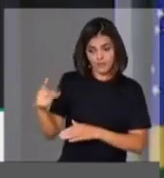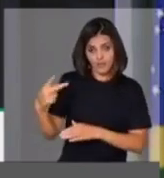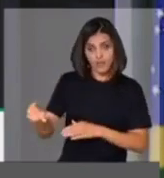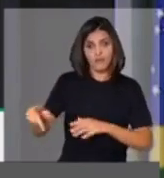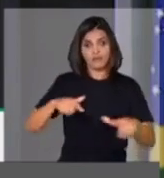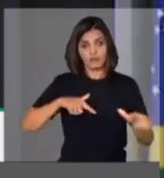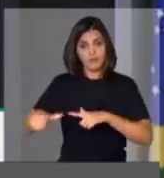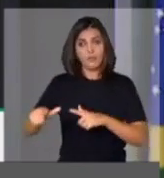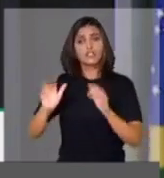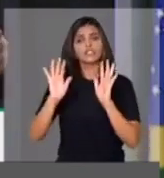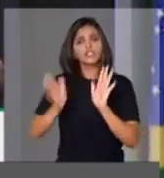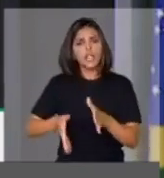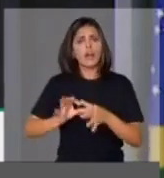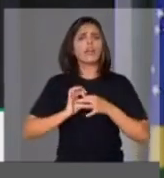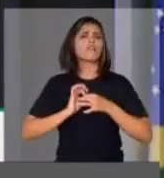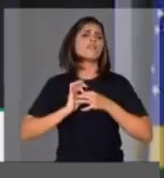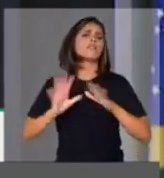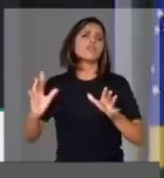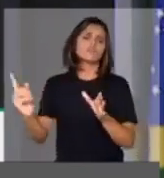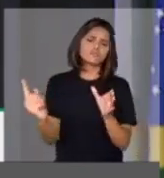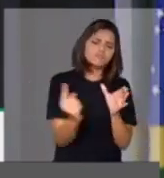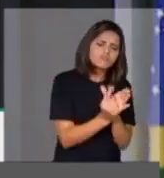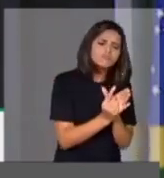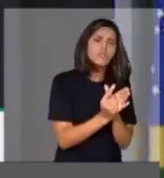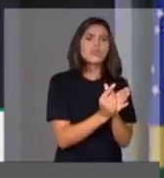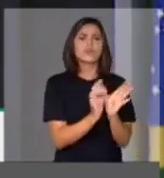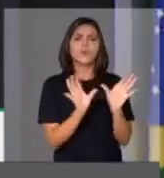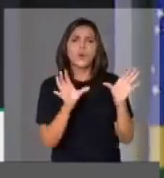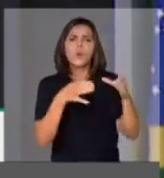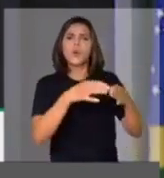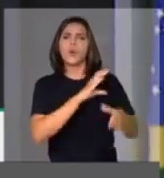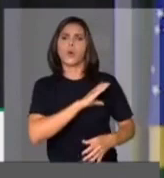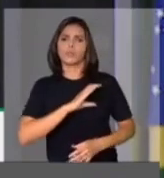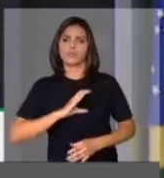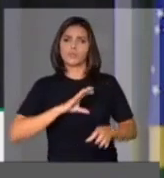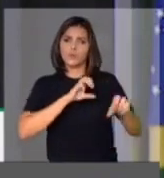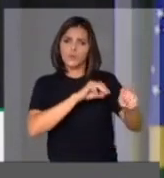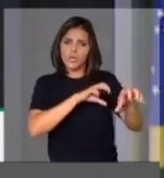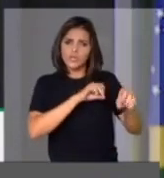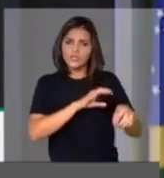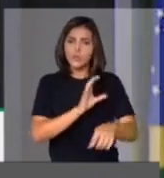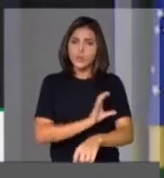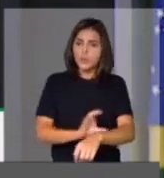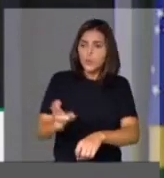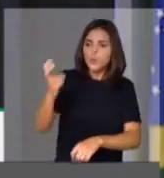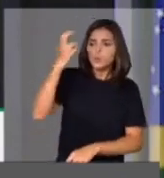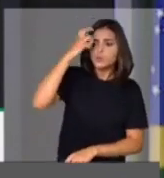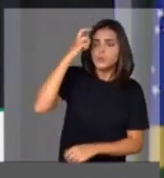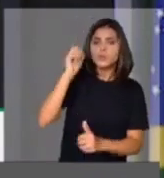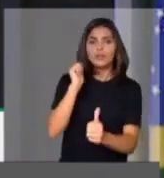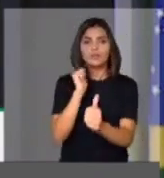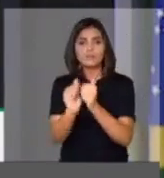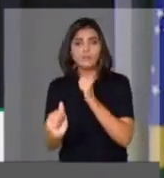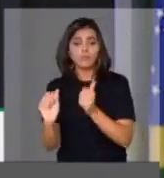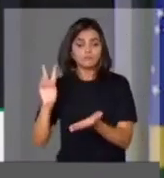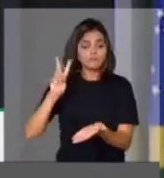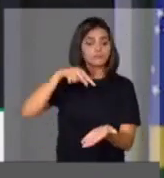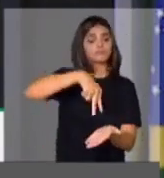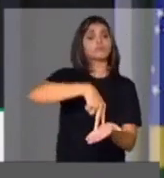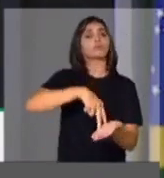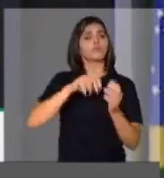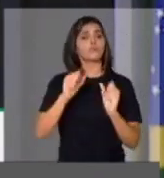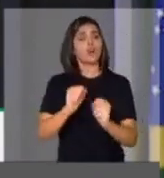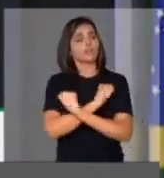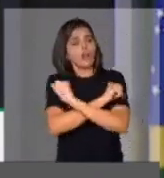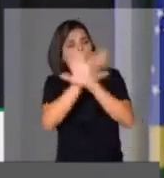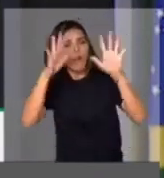visitar a Comissão de Educação, a Comissão de Cultura, de Esporte, para trazer todos quaisquer esclarecimento, porque a gestão